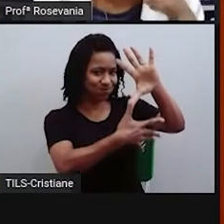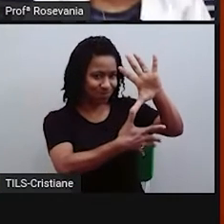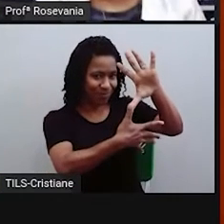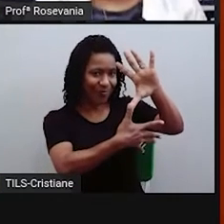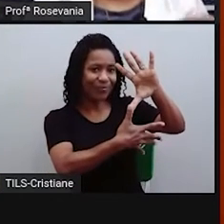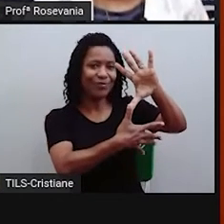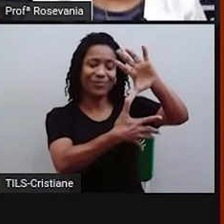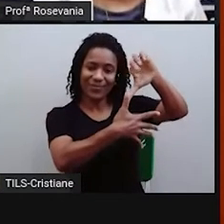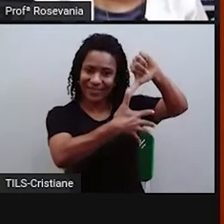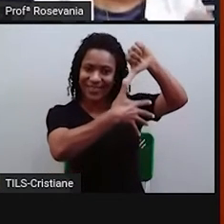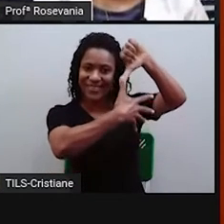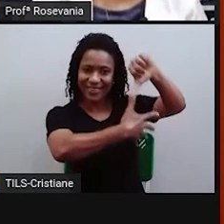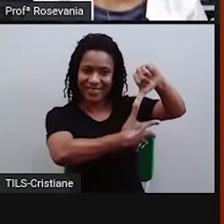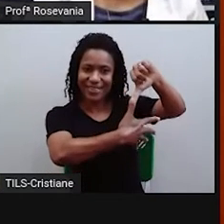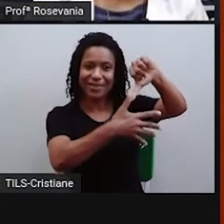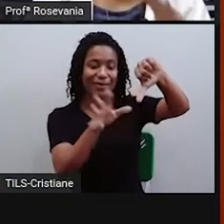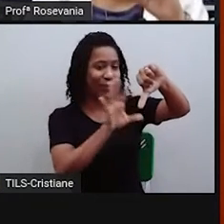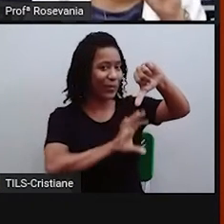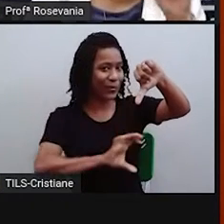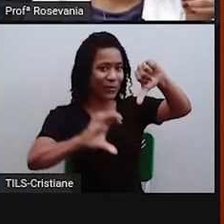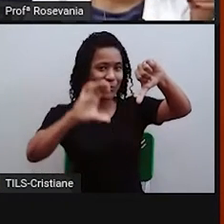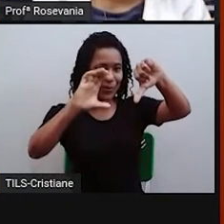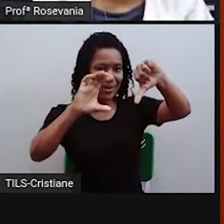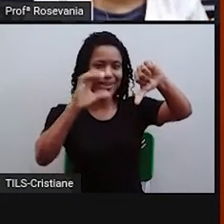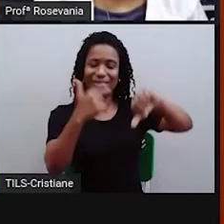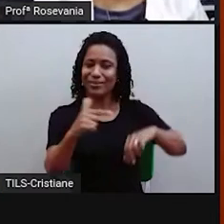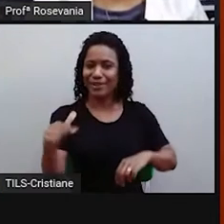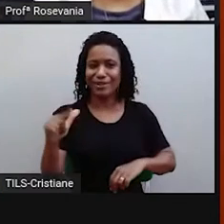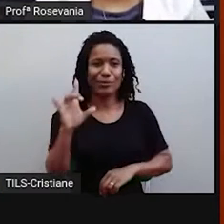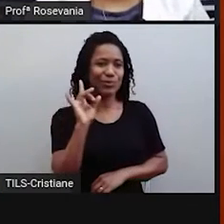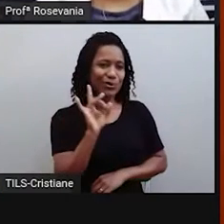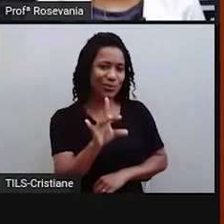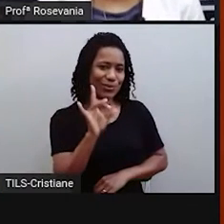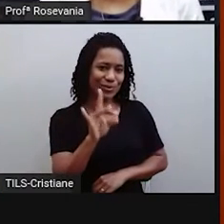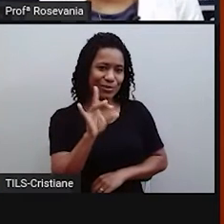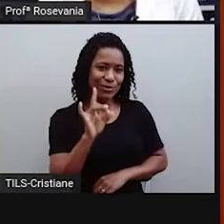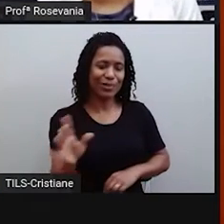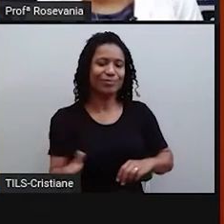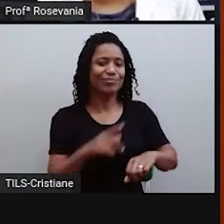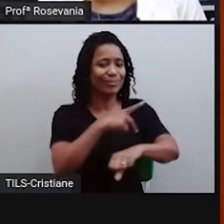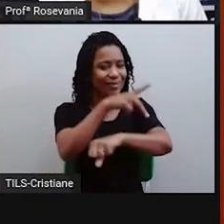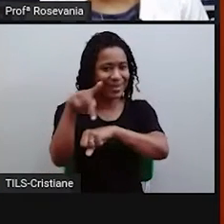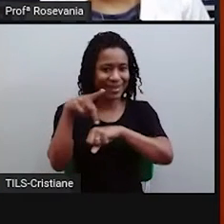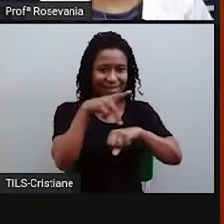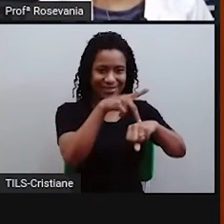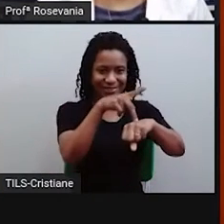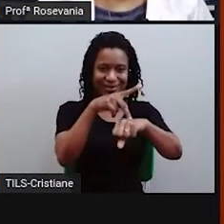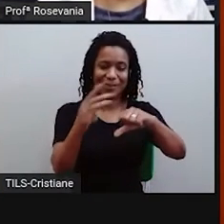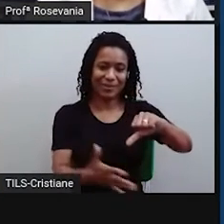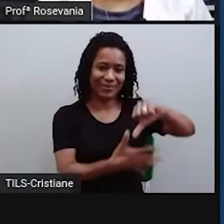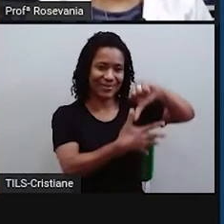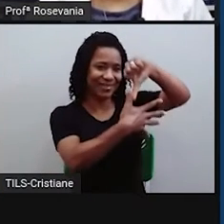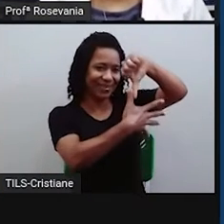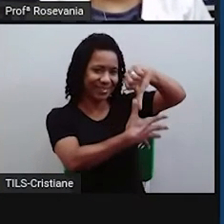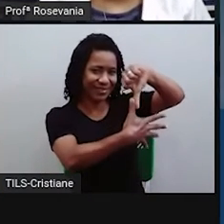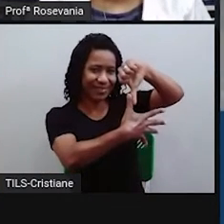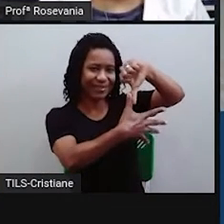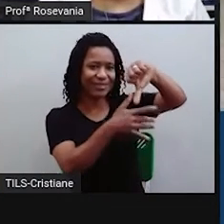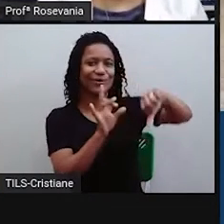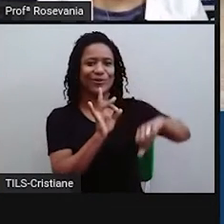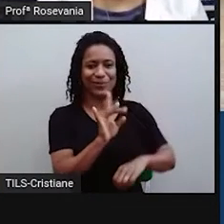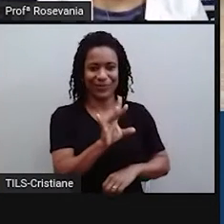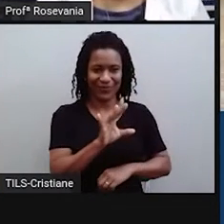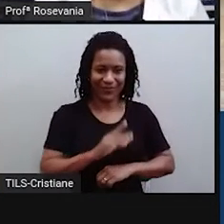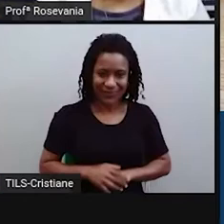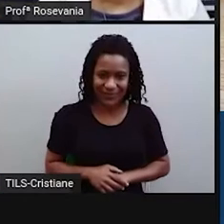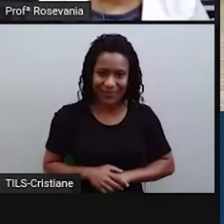são espertinhos, né, os meus alunos, sabem que a gente é apenas um desses 13 países que tem aí. Então, vamos lá,